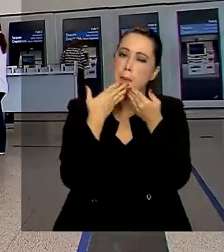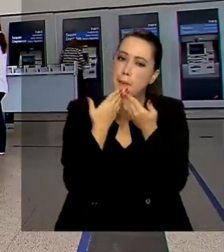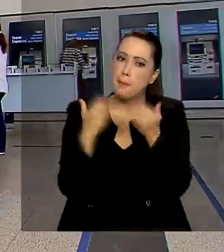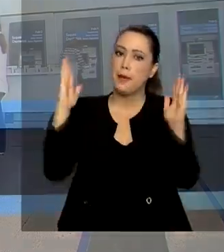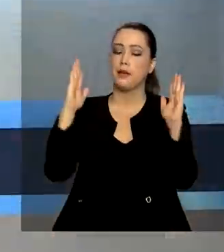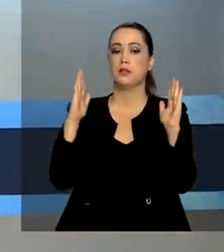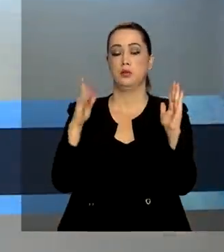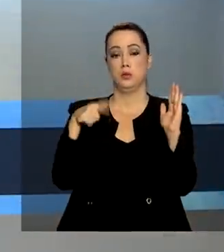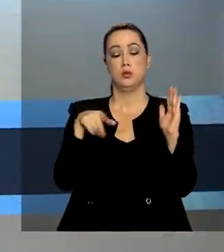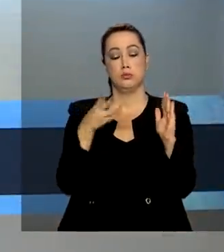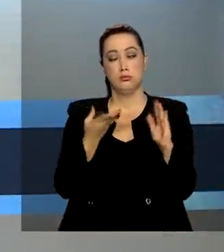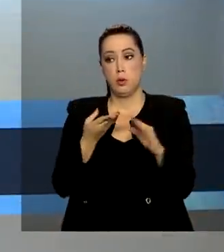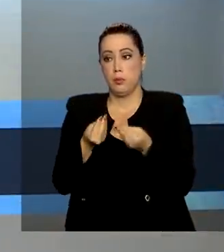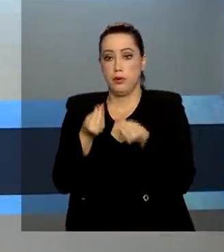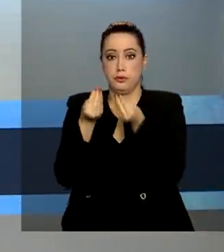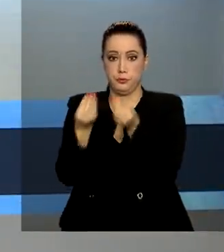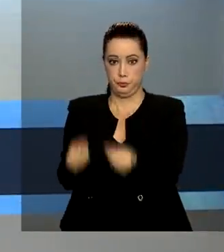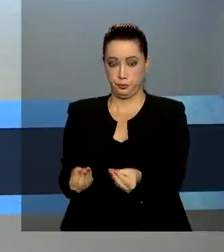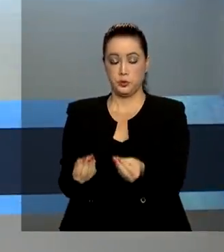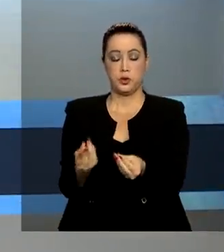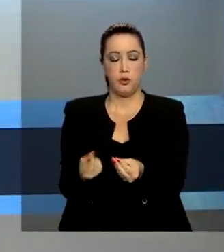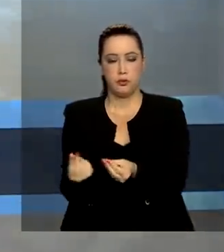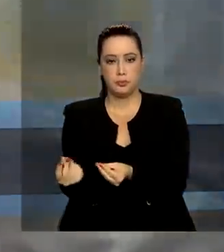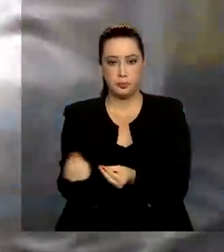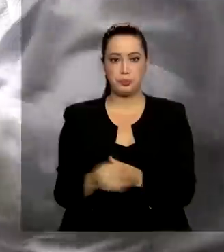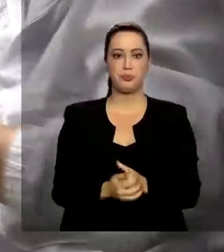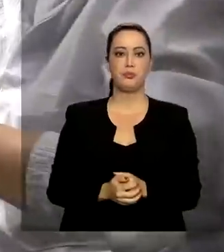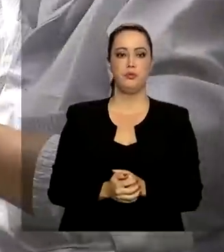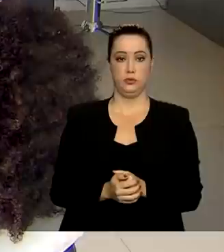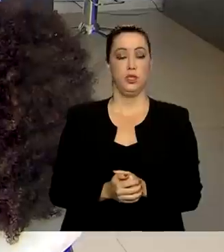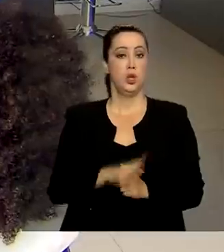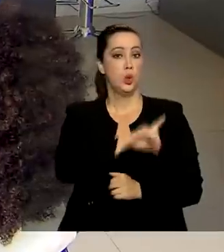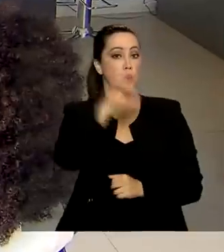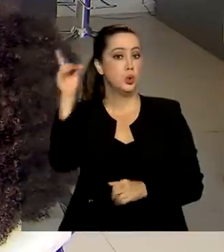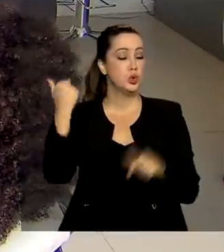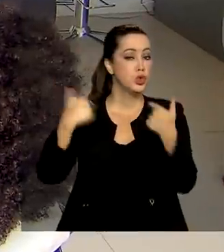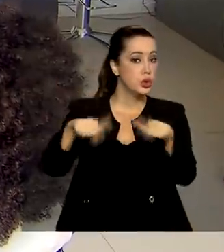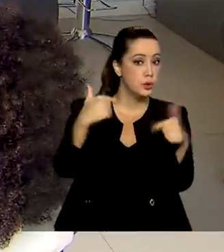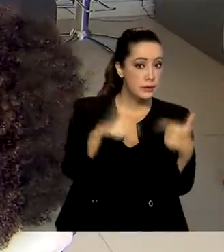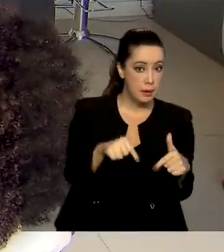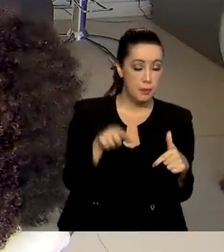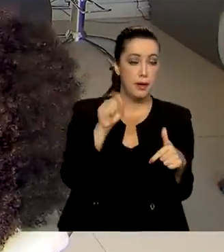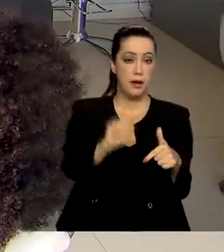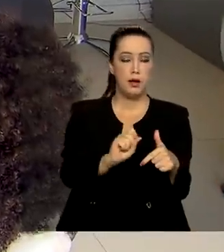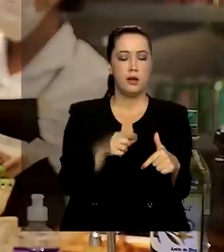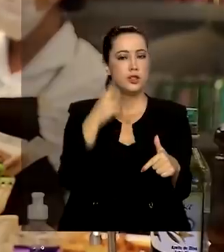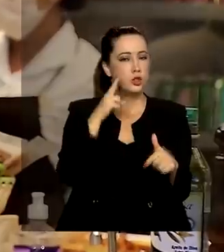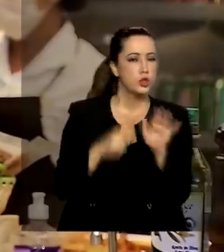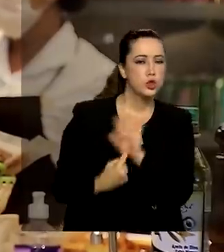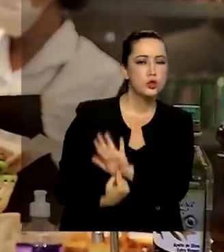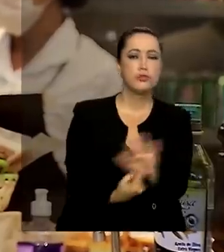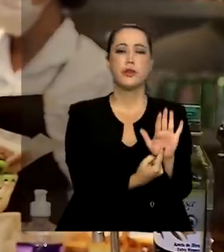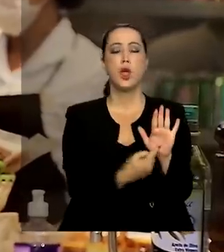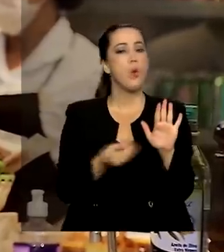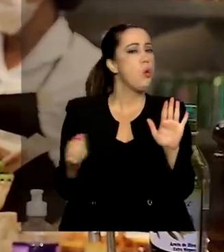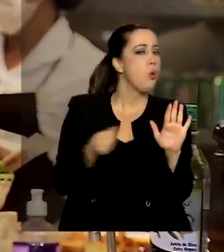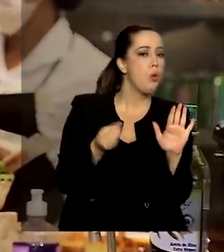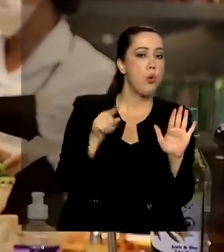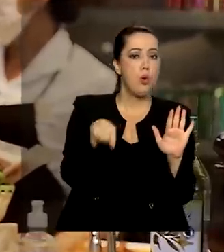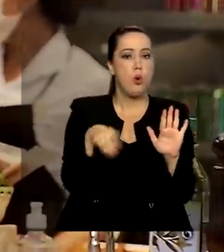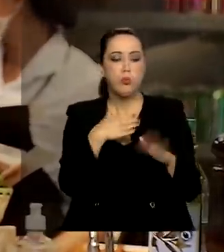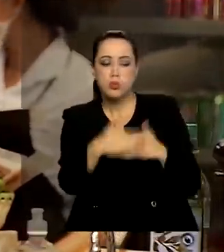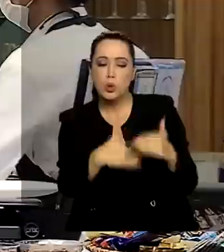atendimento. E veja também, no dia do trabalho, a gente mostra pra você o que tem sido feito para preservar